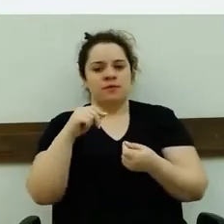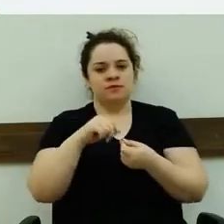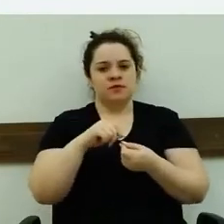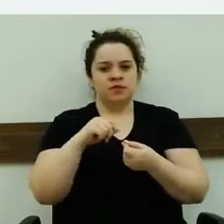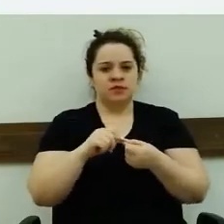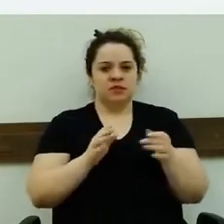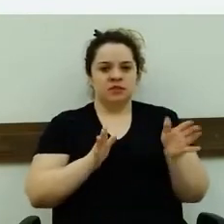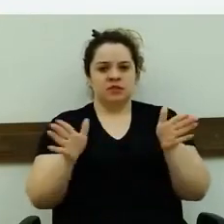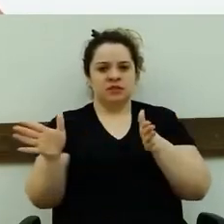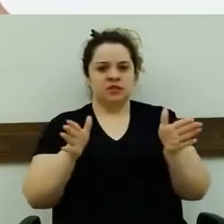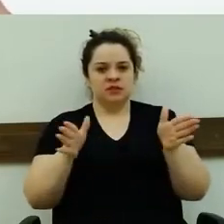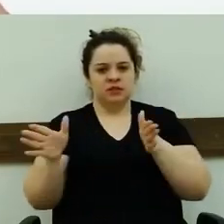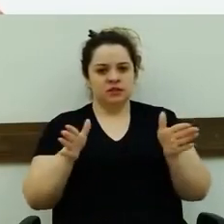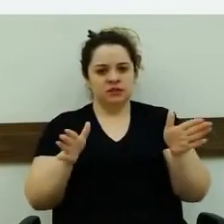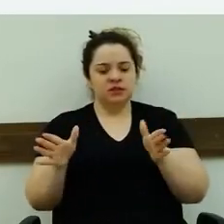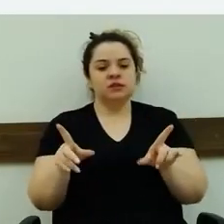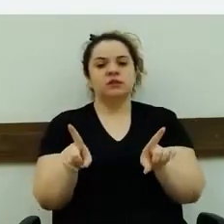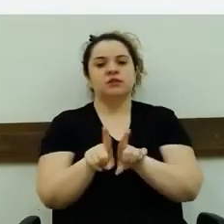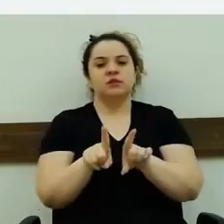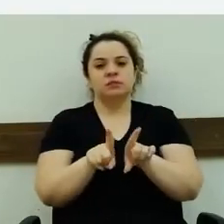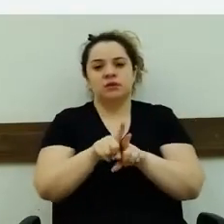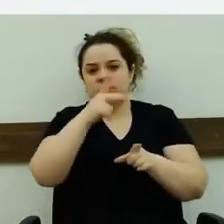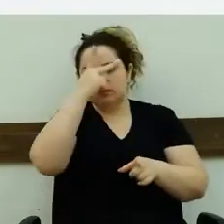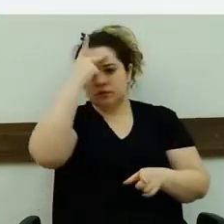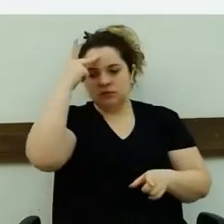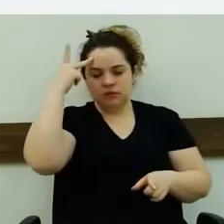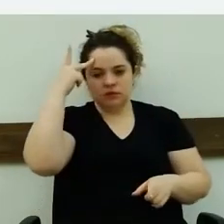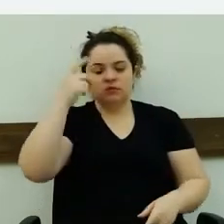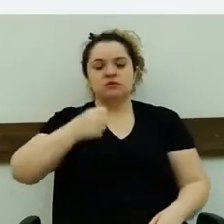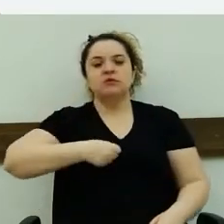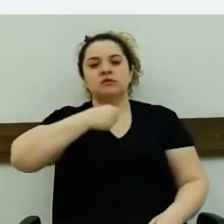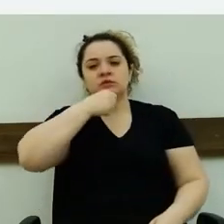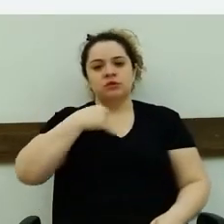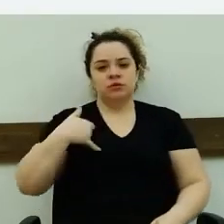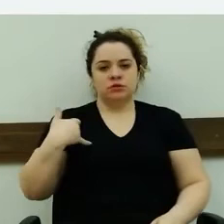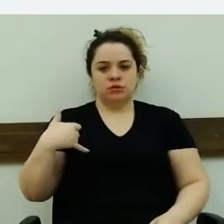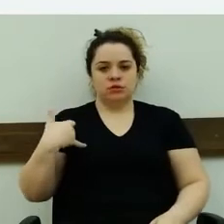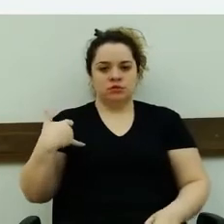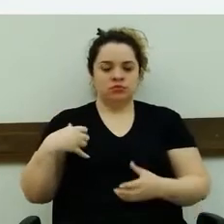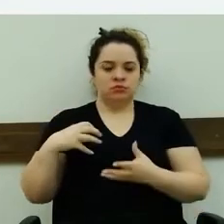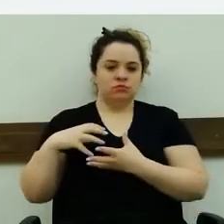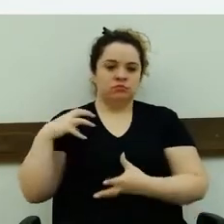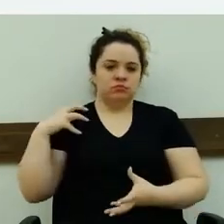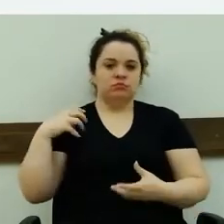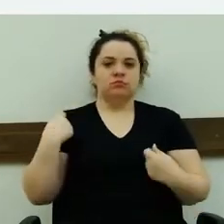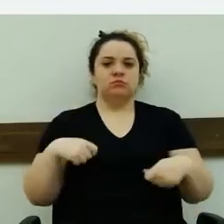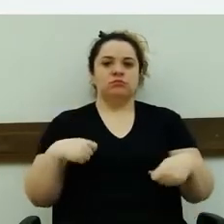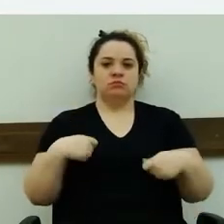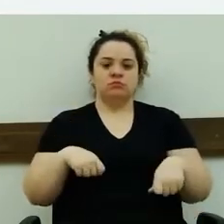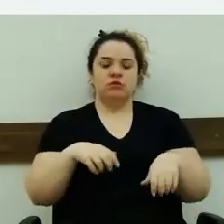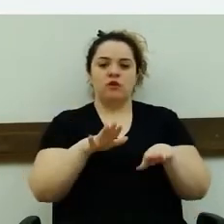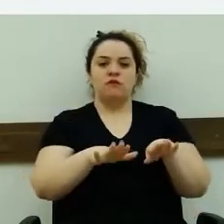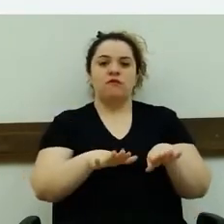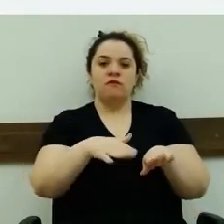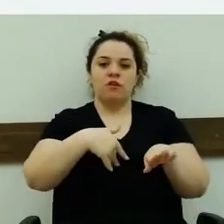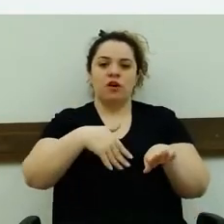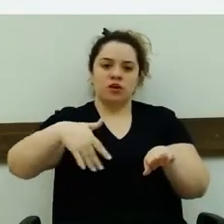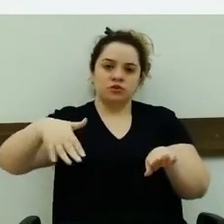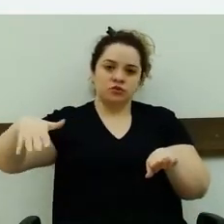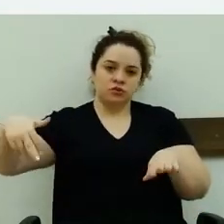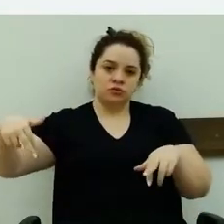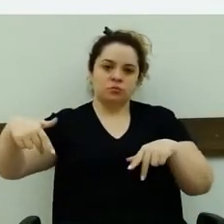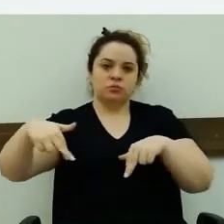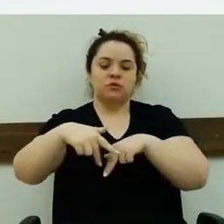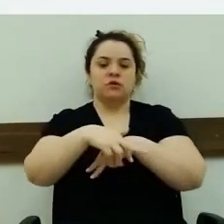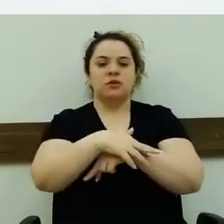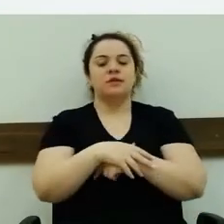pessoas e também às pessoas idosas que dependem de uma faixa de pedestre. Então, nobres